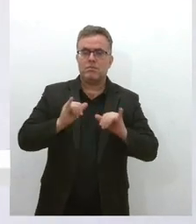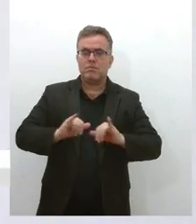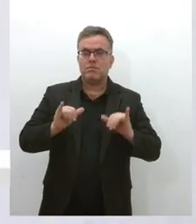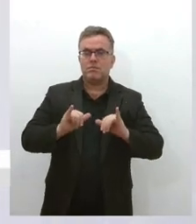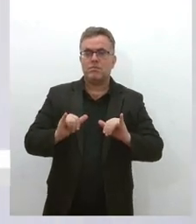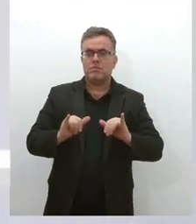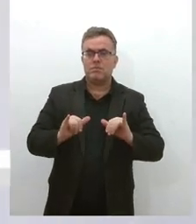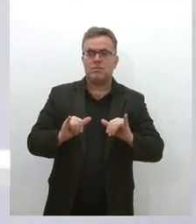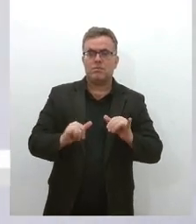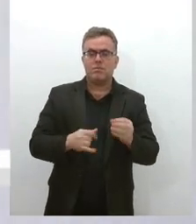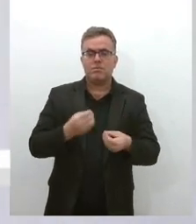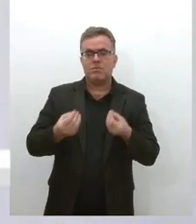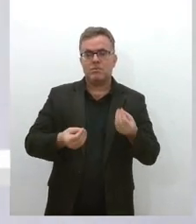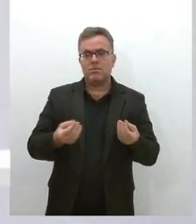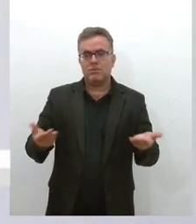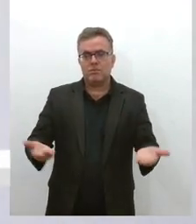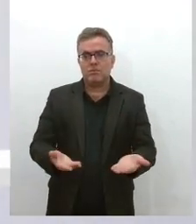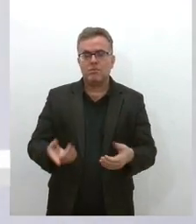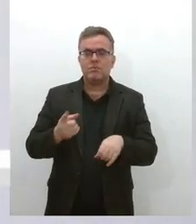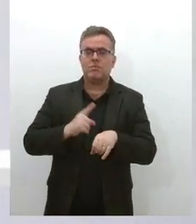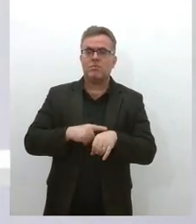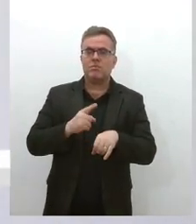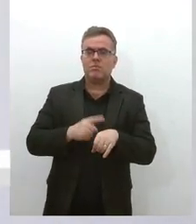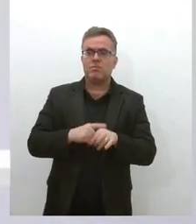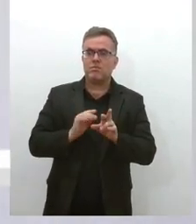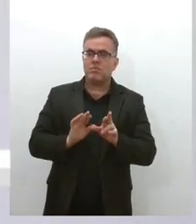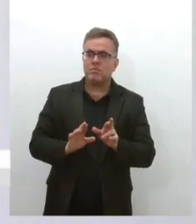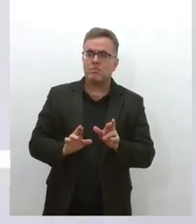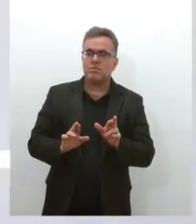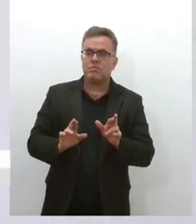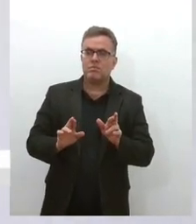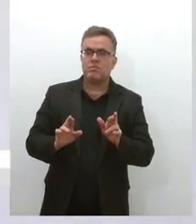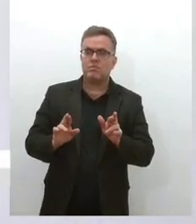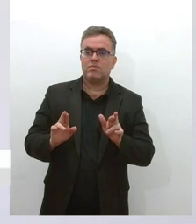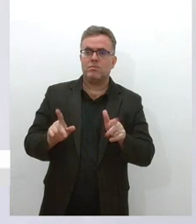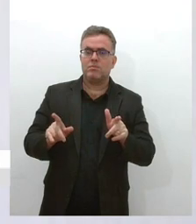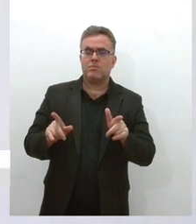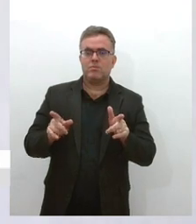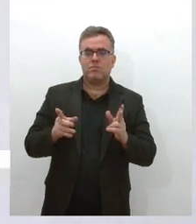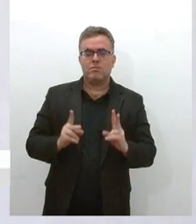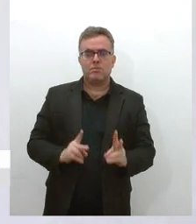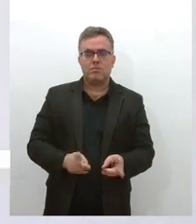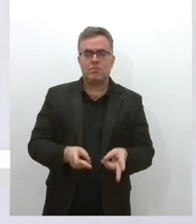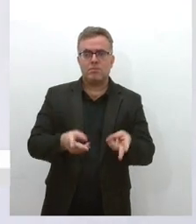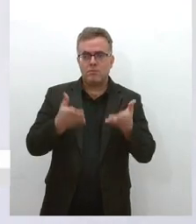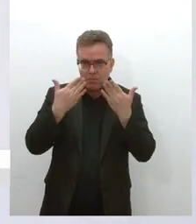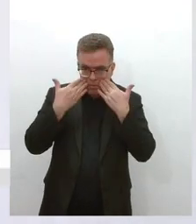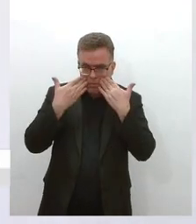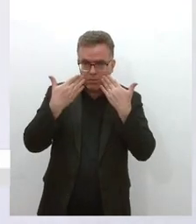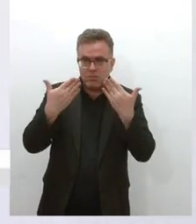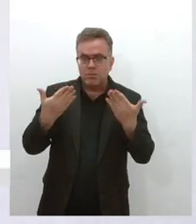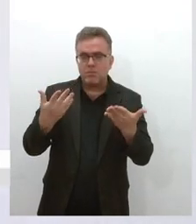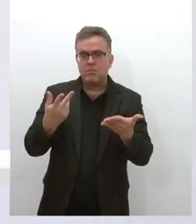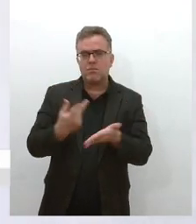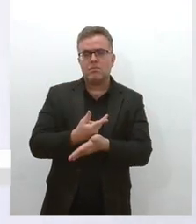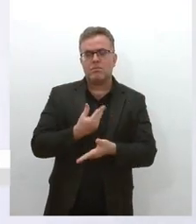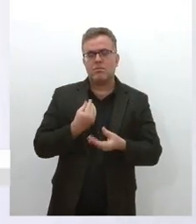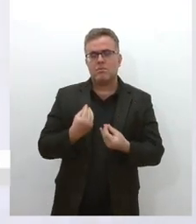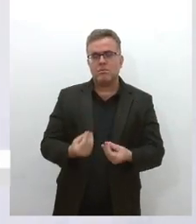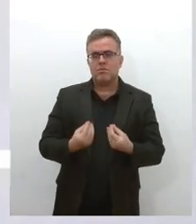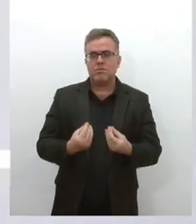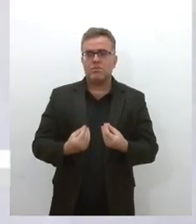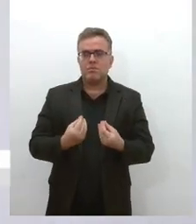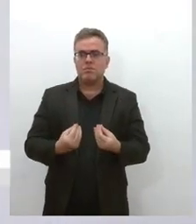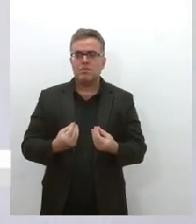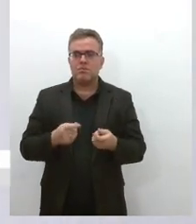histórico, de continuarmos expostas a condições aviltantes,